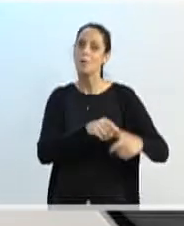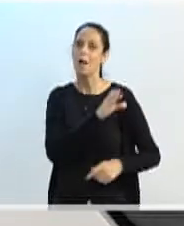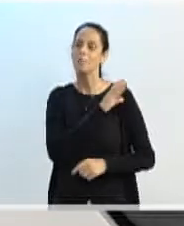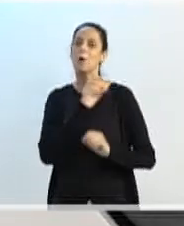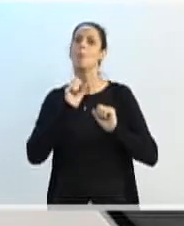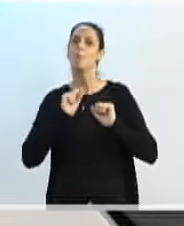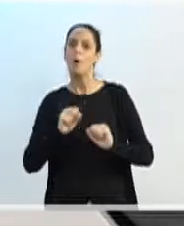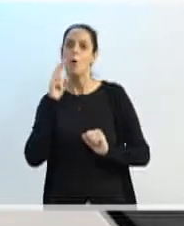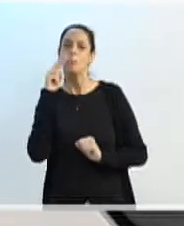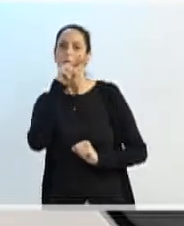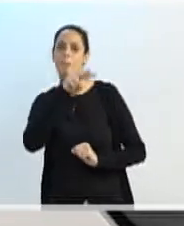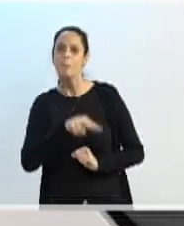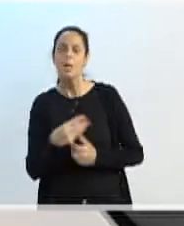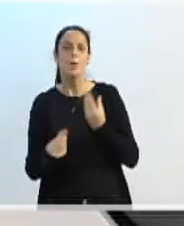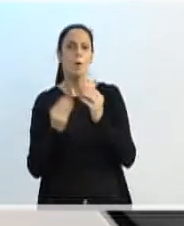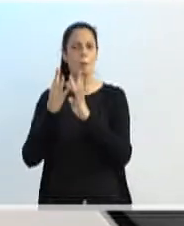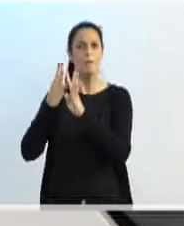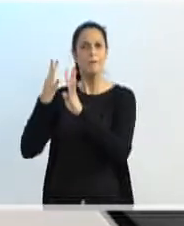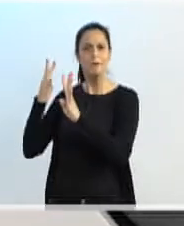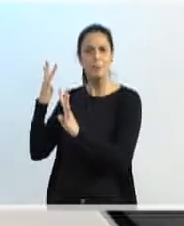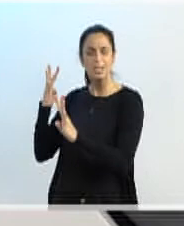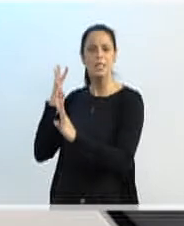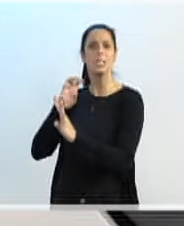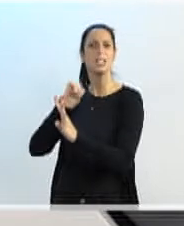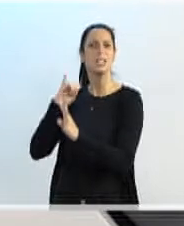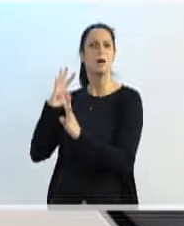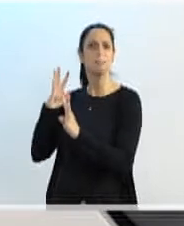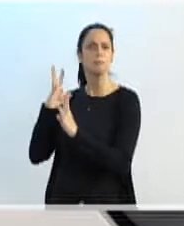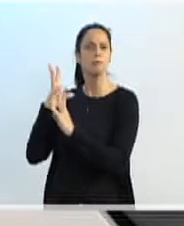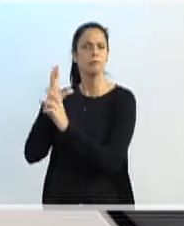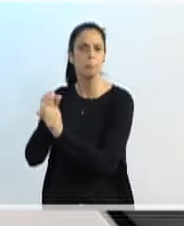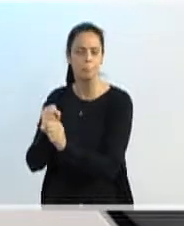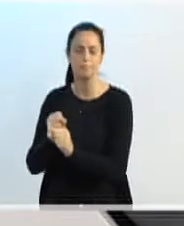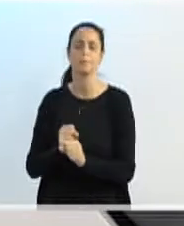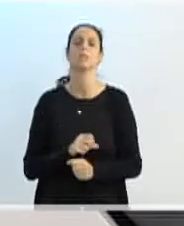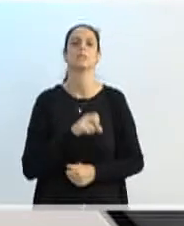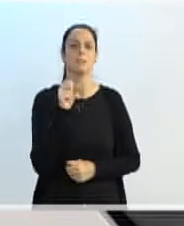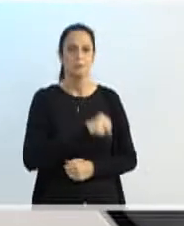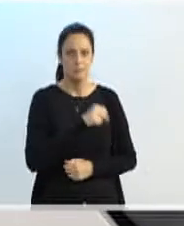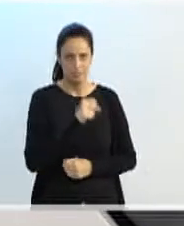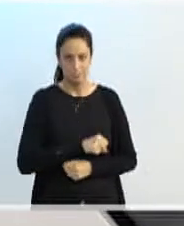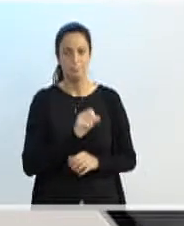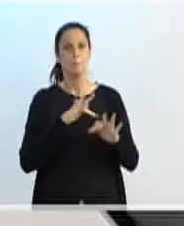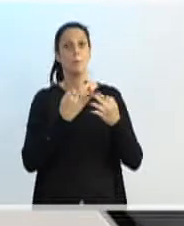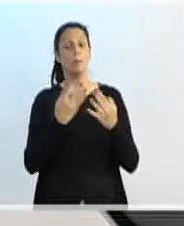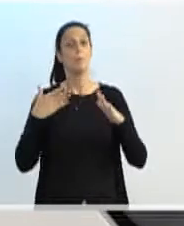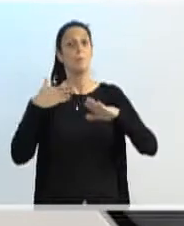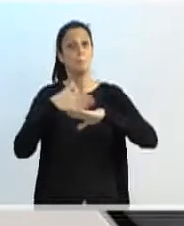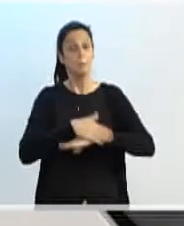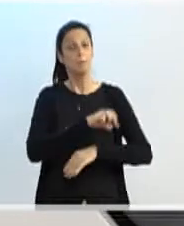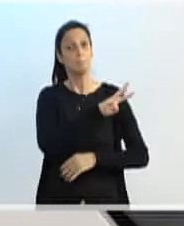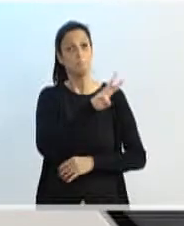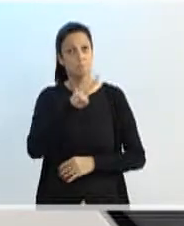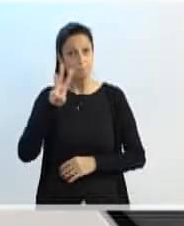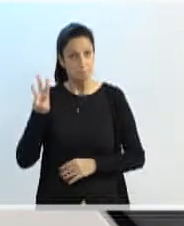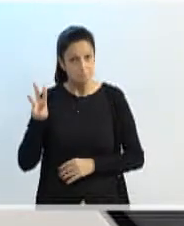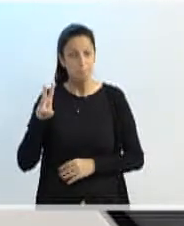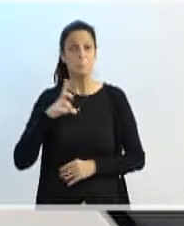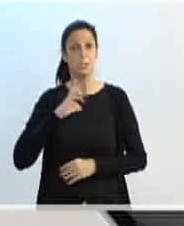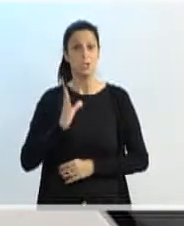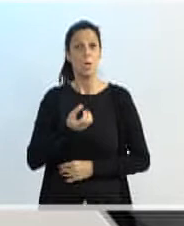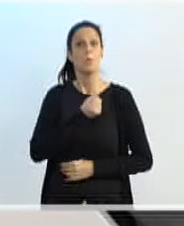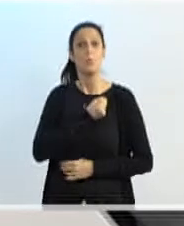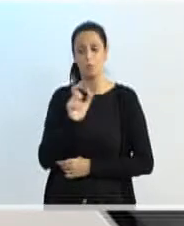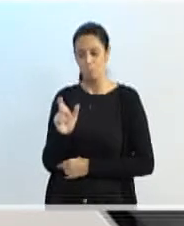visualizar como está a fila. A família pode acessar pela internet, no site, normal, com o número de protocolo,